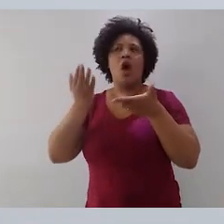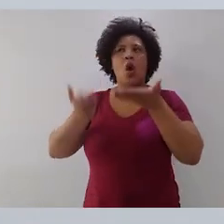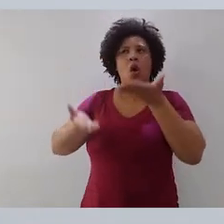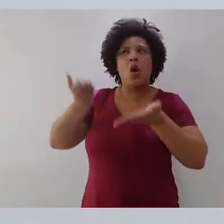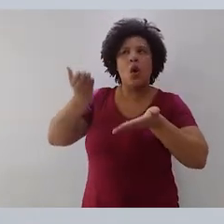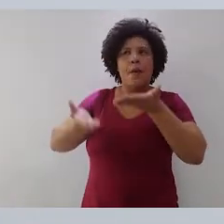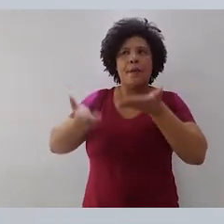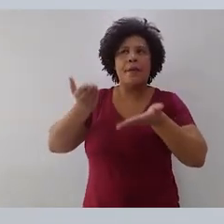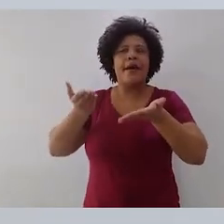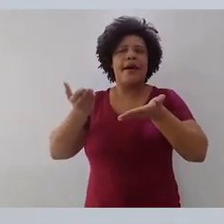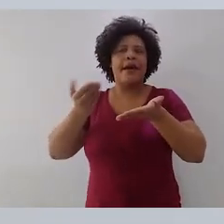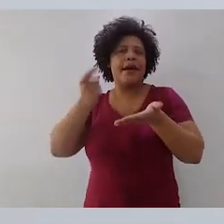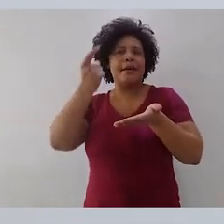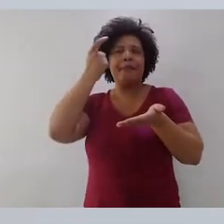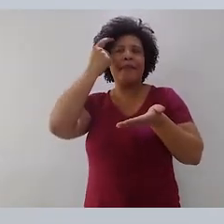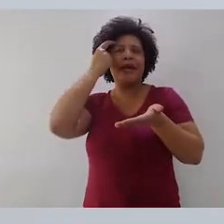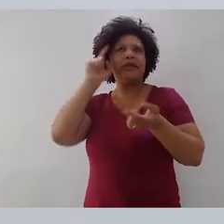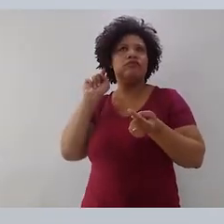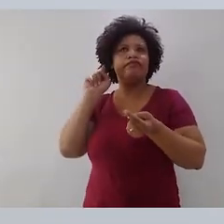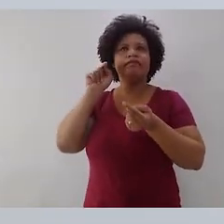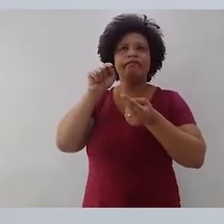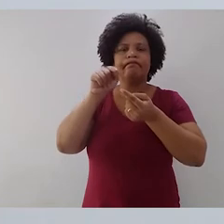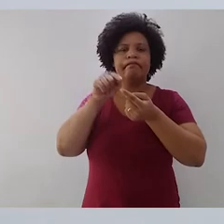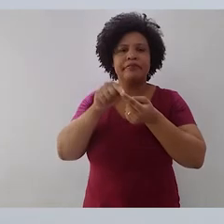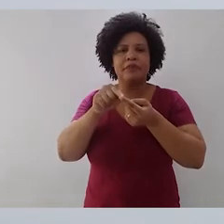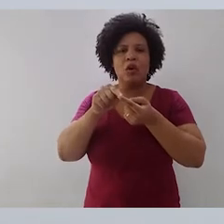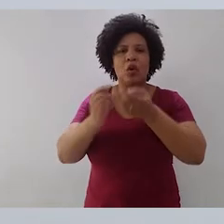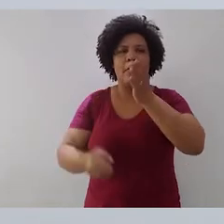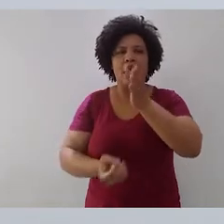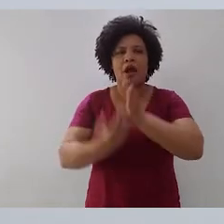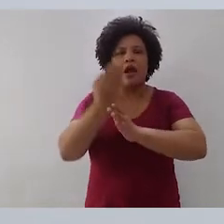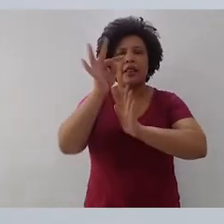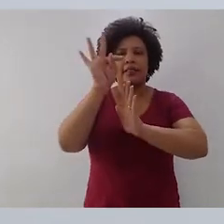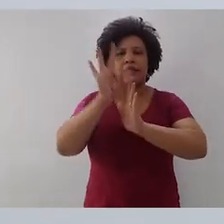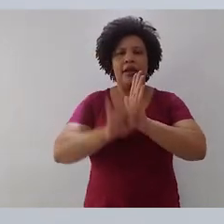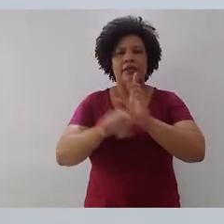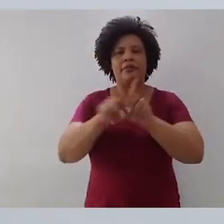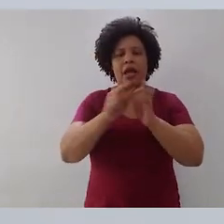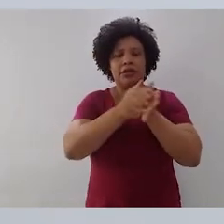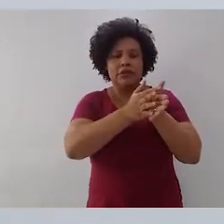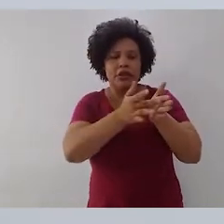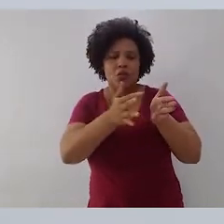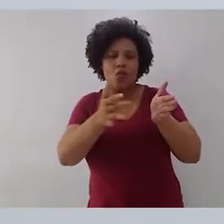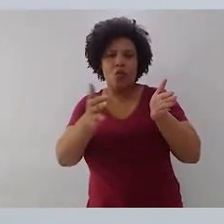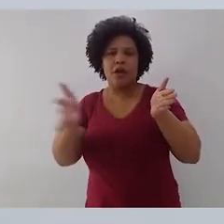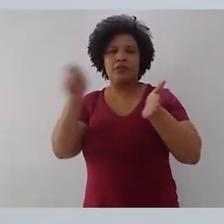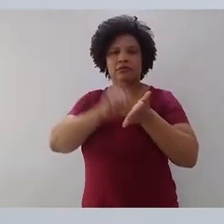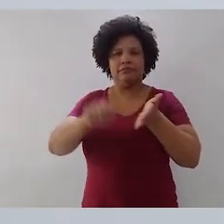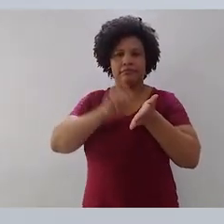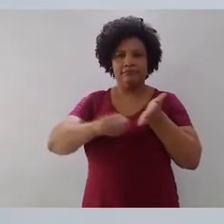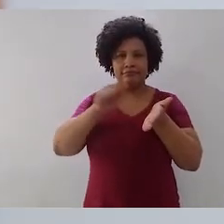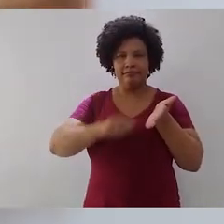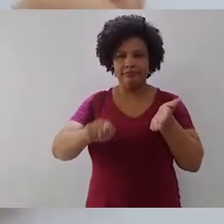enfim, em qual será a formatação que ele vai dar, a sequência que ele vai dar a seu escrito.